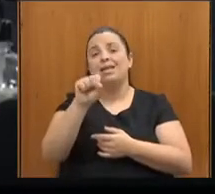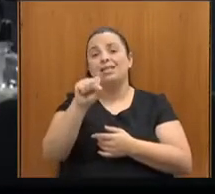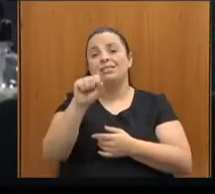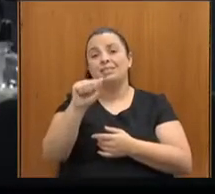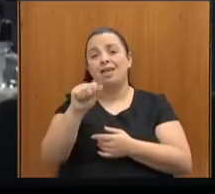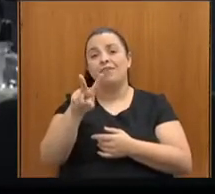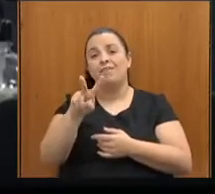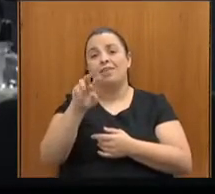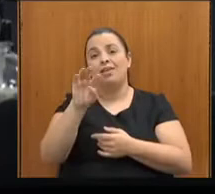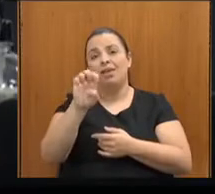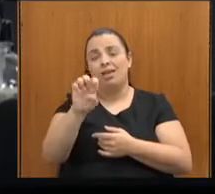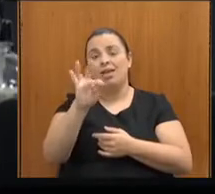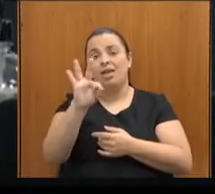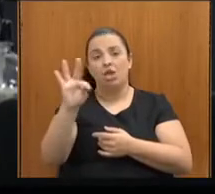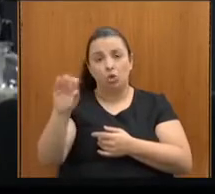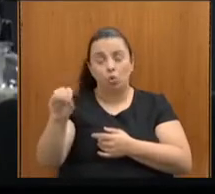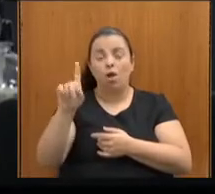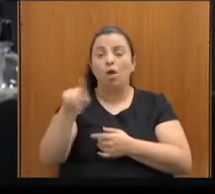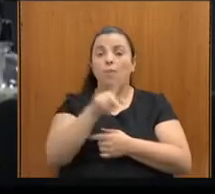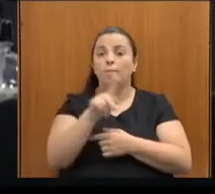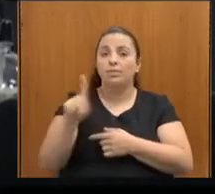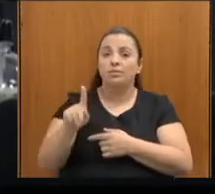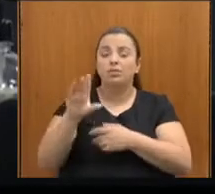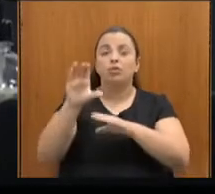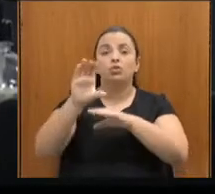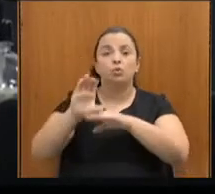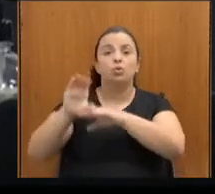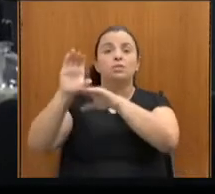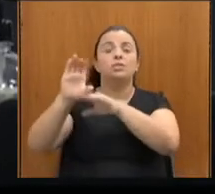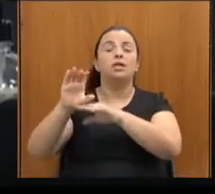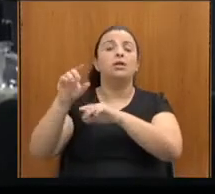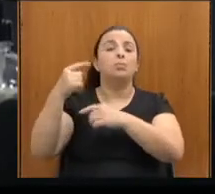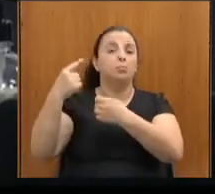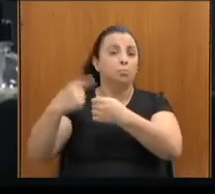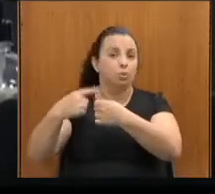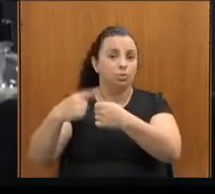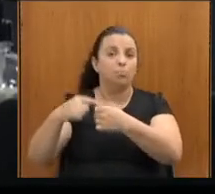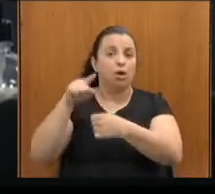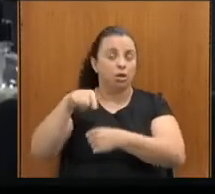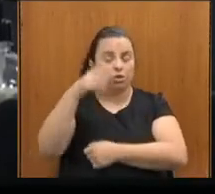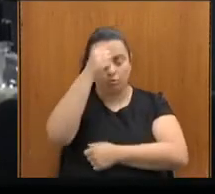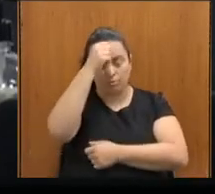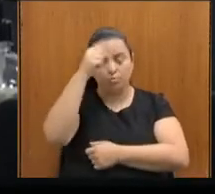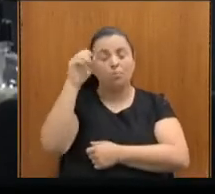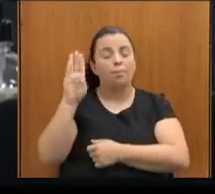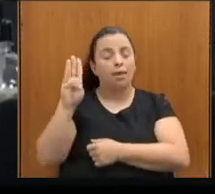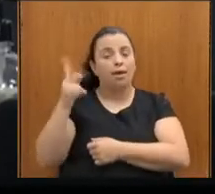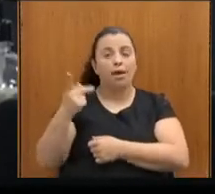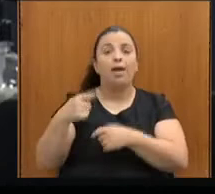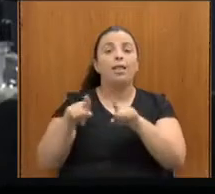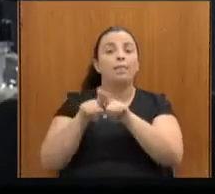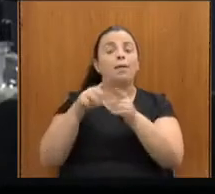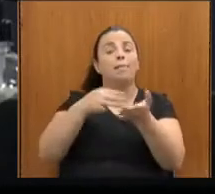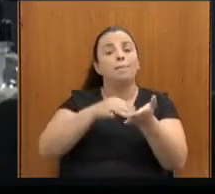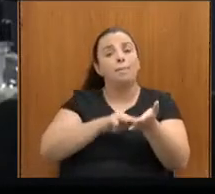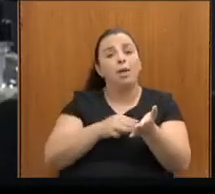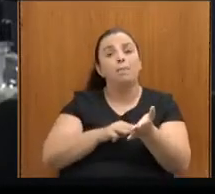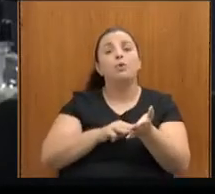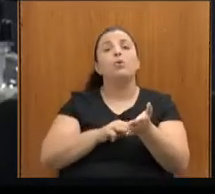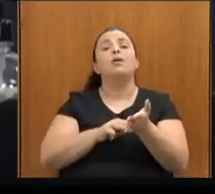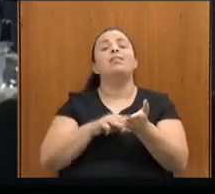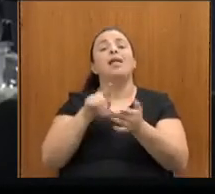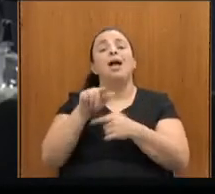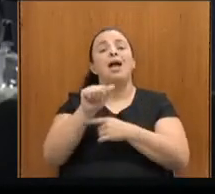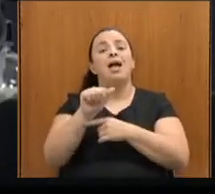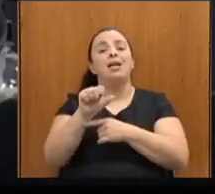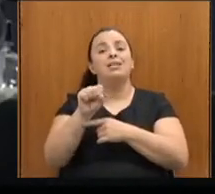das Pessoas com Deficiência de Belo Horizonte e também membro da nossa querida Associação Azateia. José Savieto,